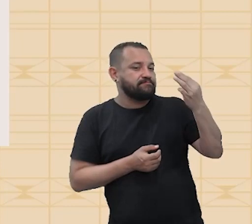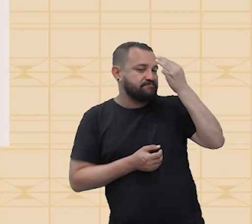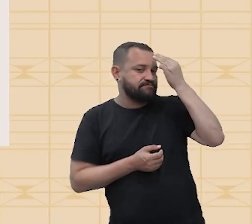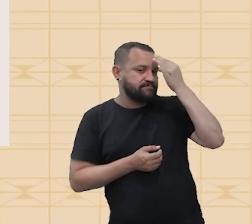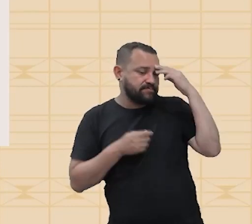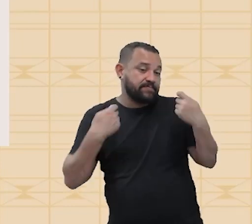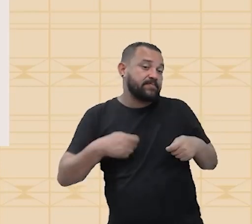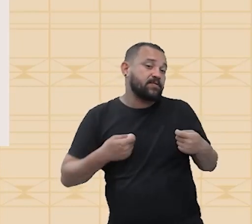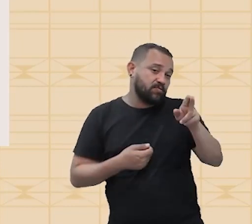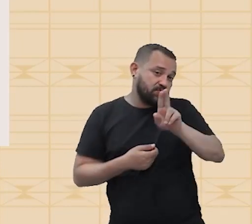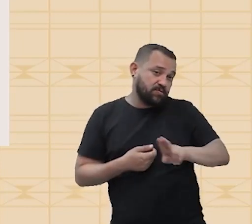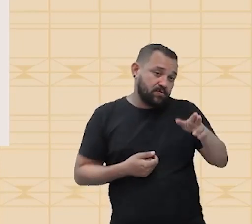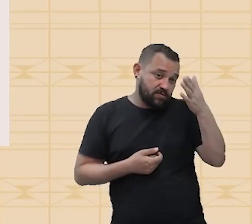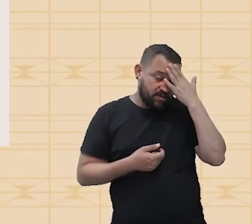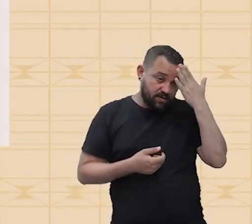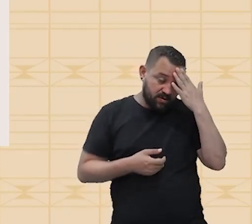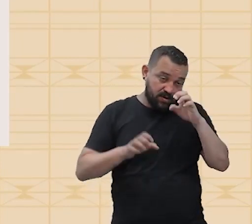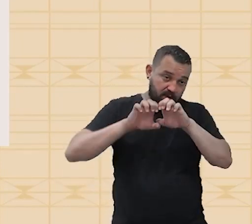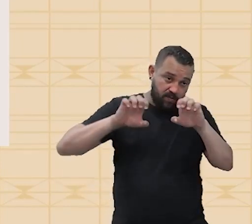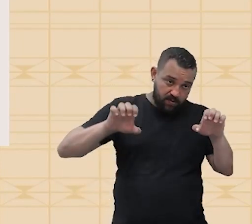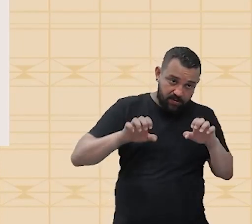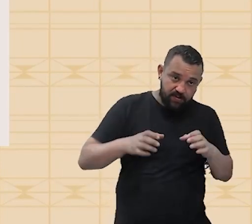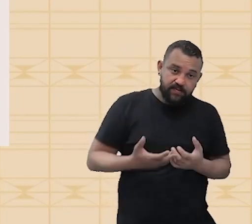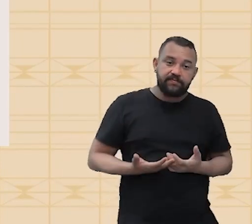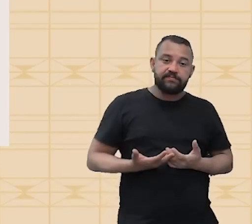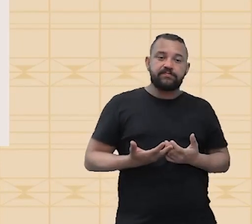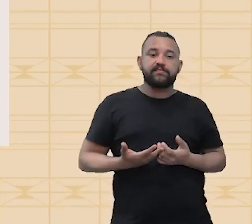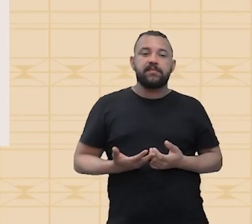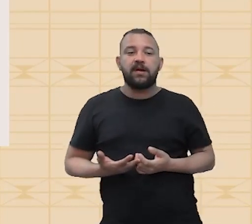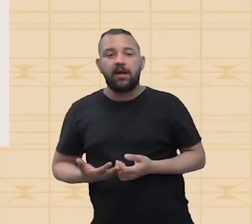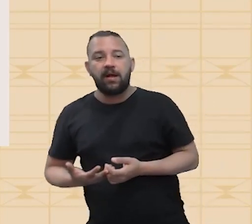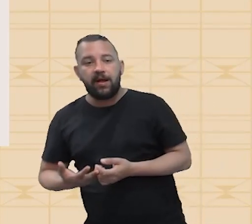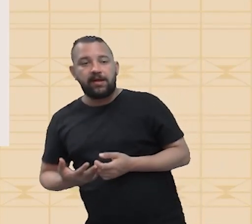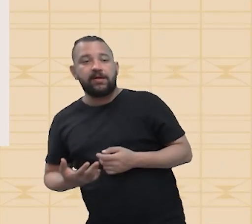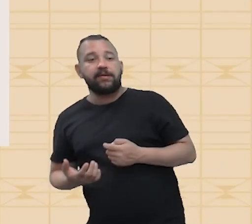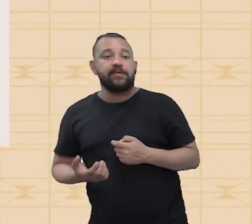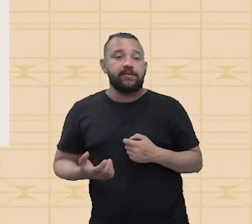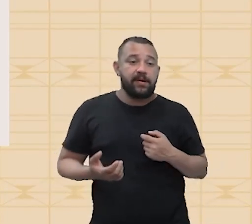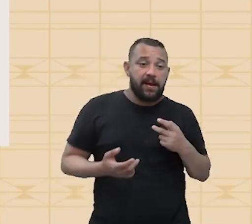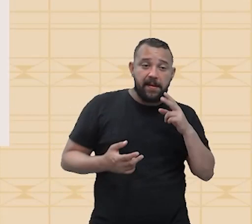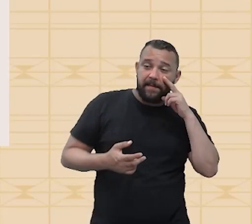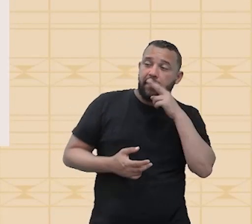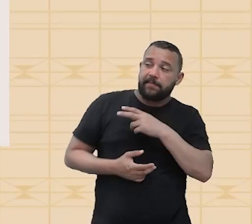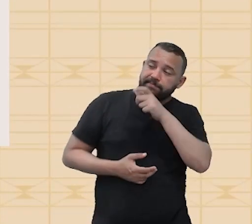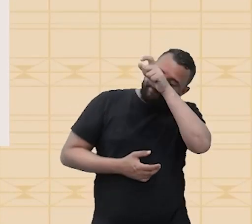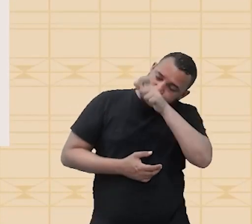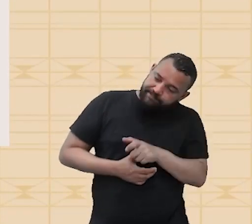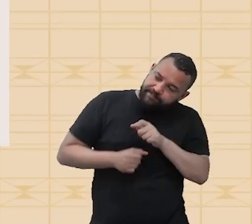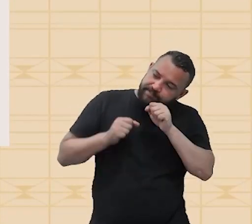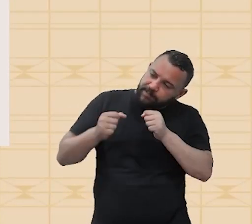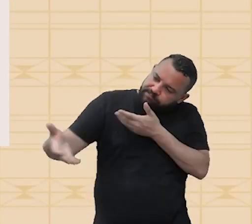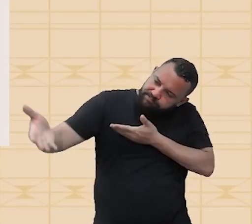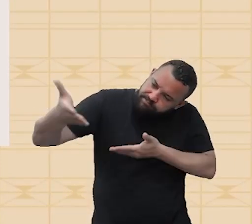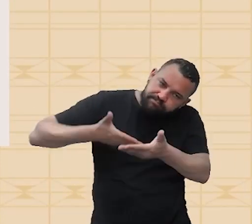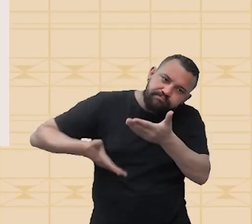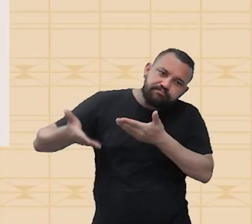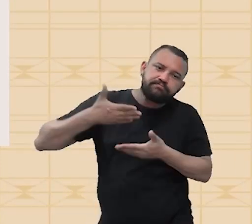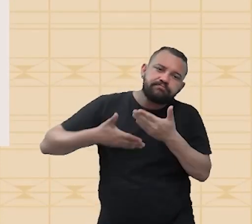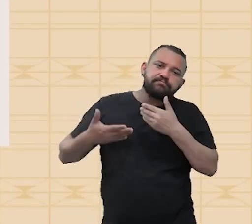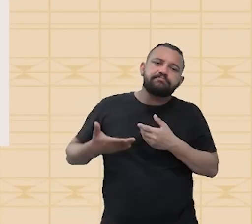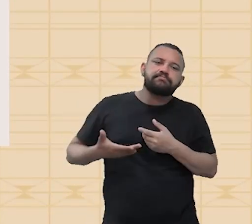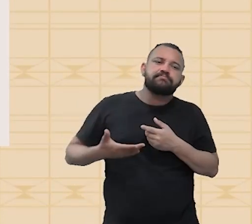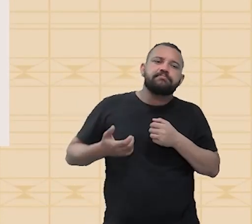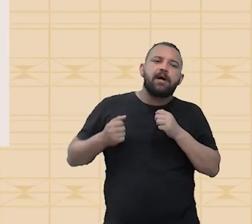precisar para entender a equação de efeito dope. O que acontece é que o observador também pode interagir com o objeto. Se o